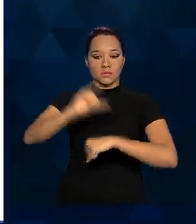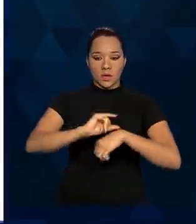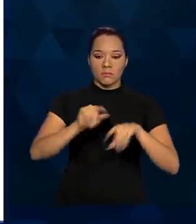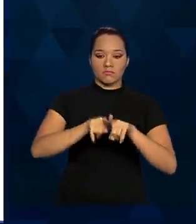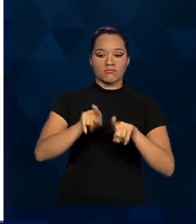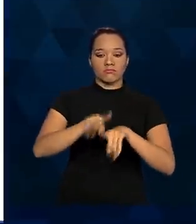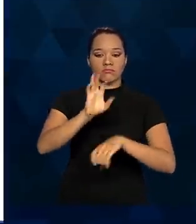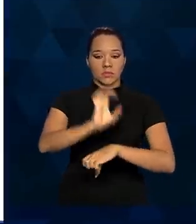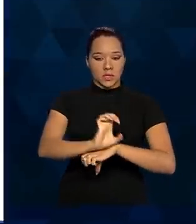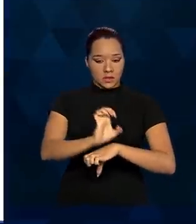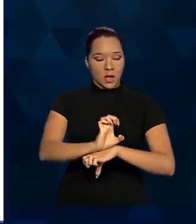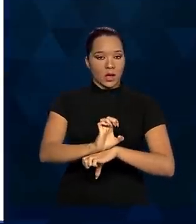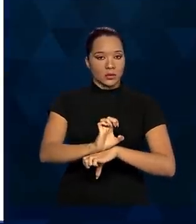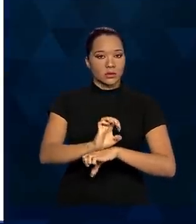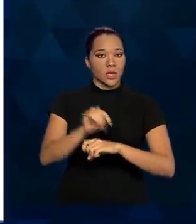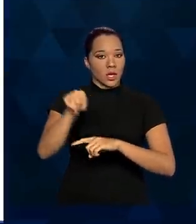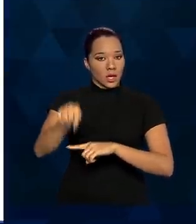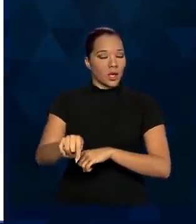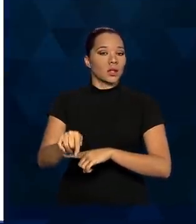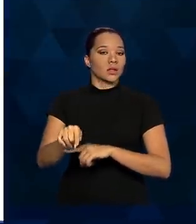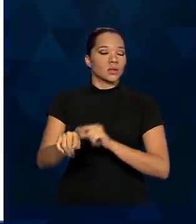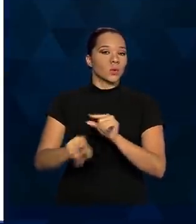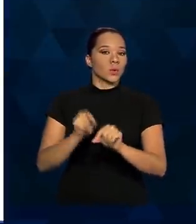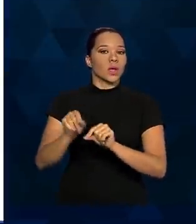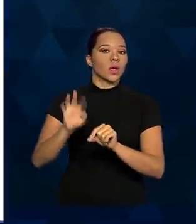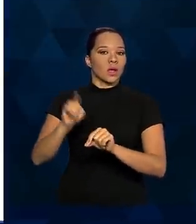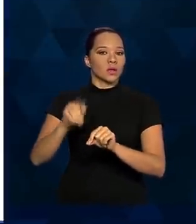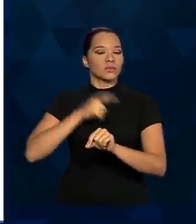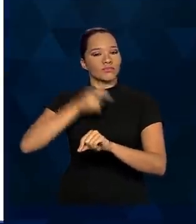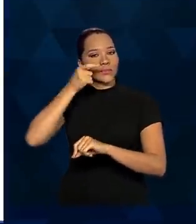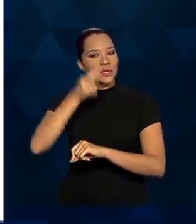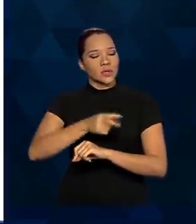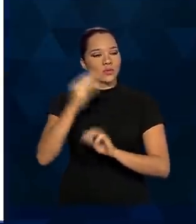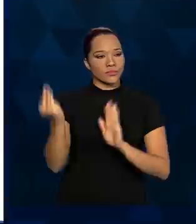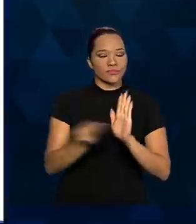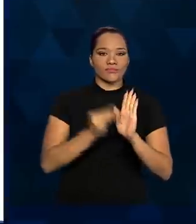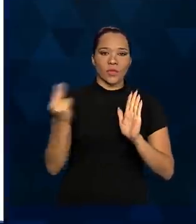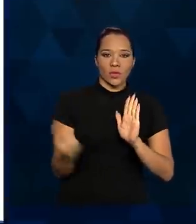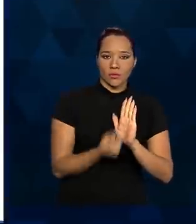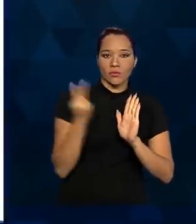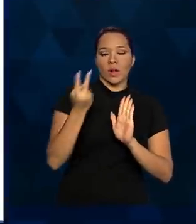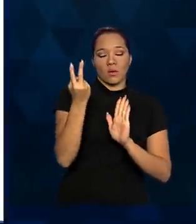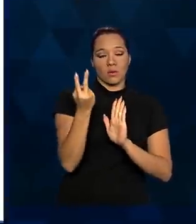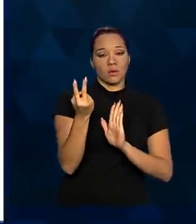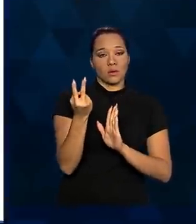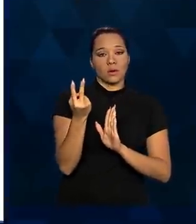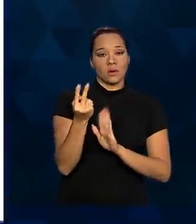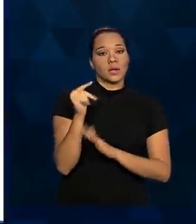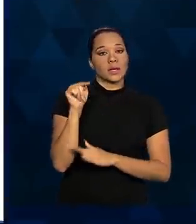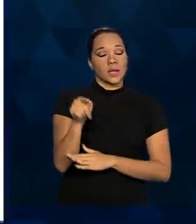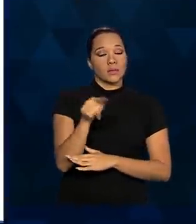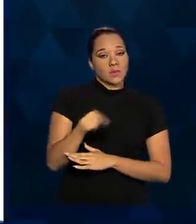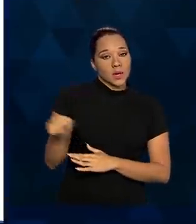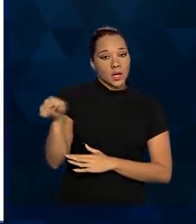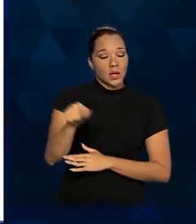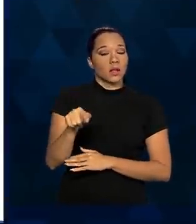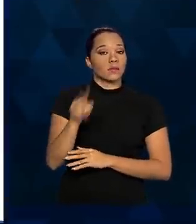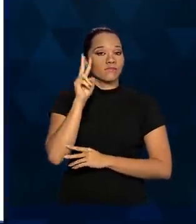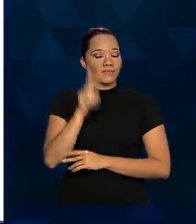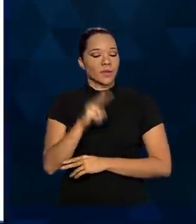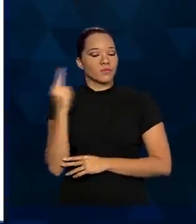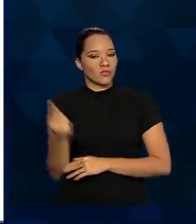estados adiram a essa intenção de registro de preços para que possam, com valor